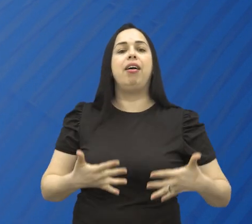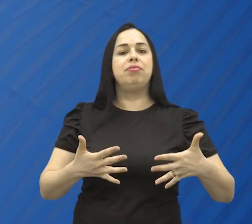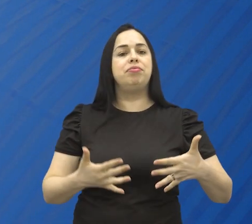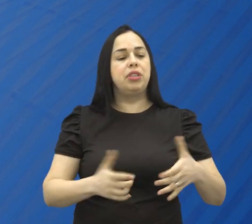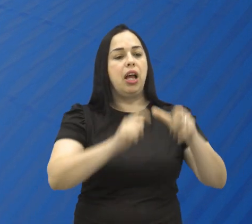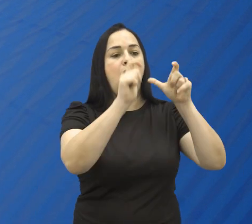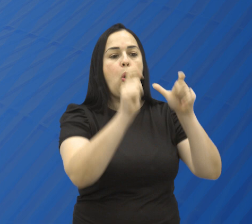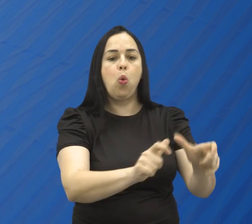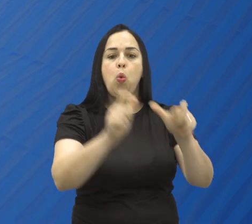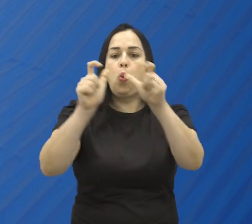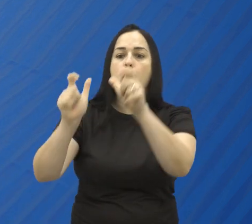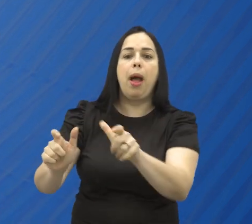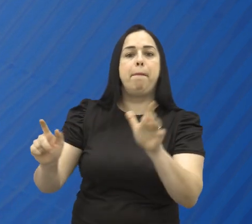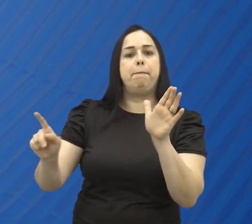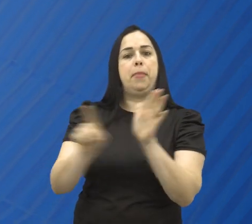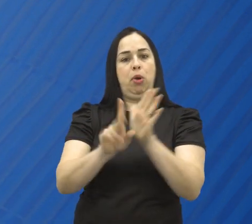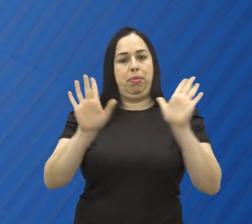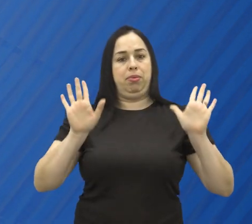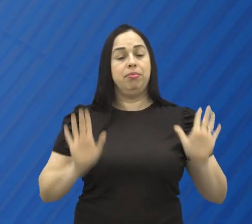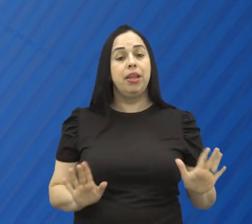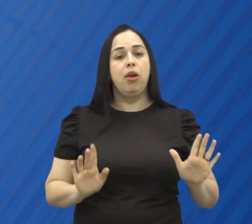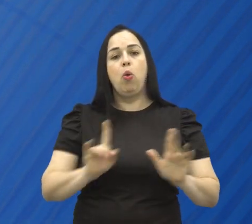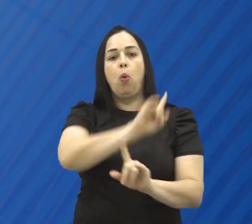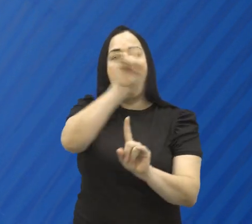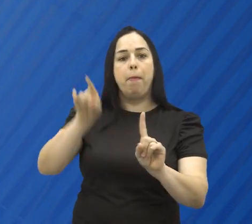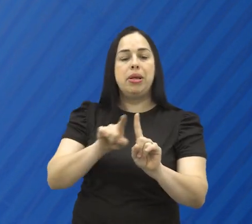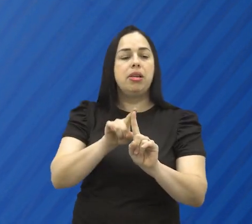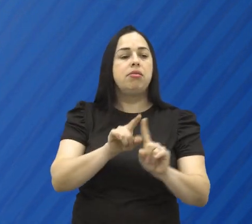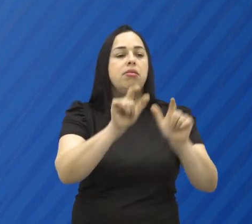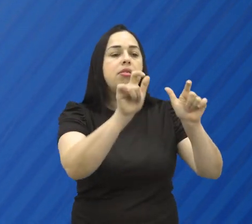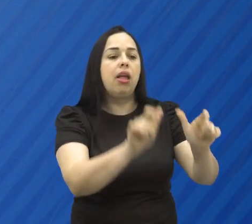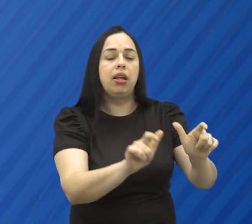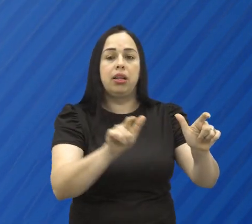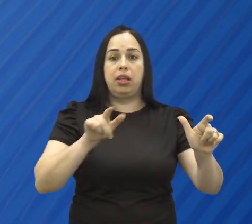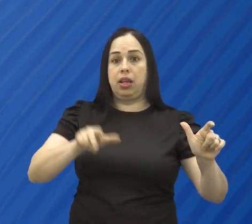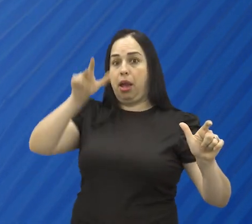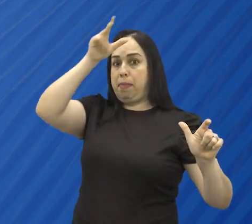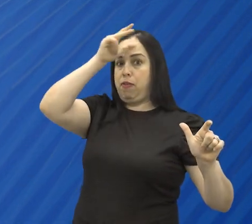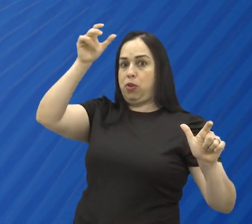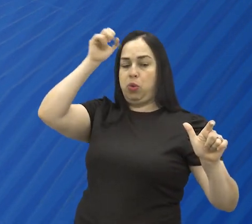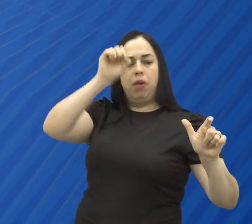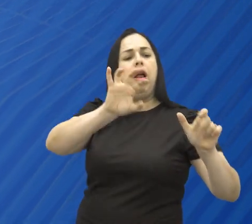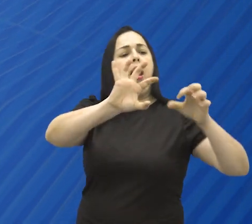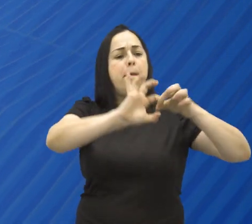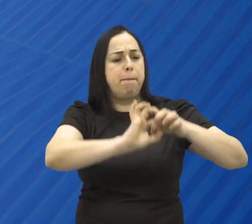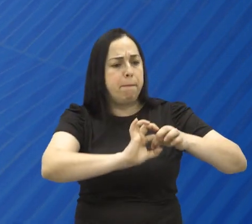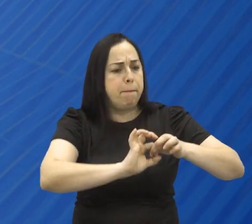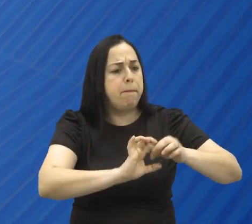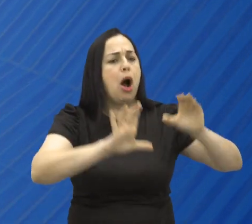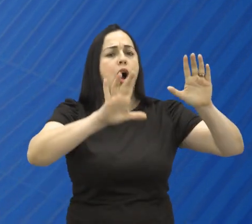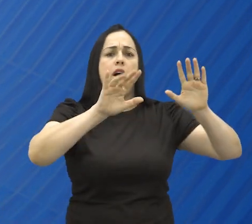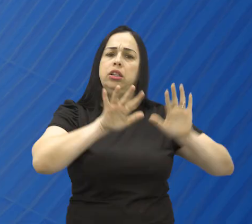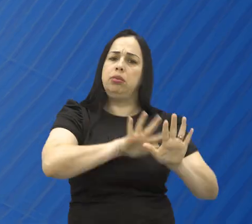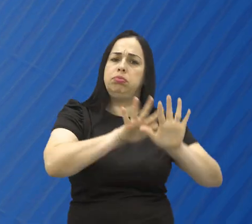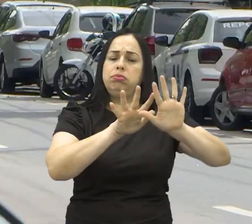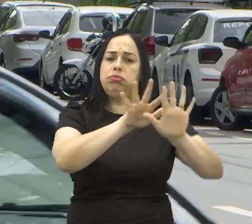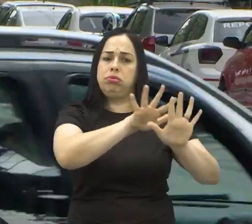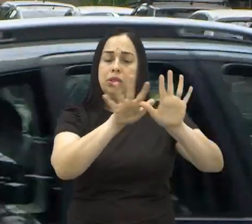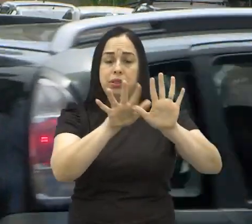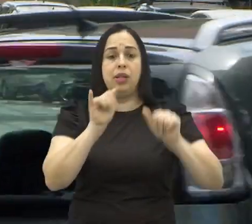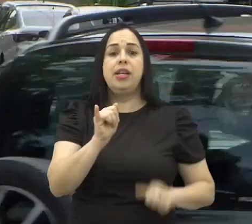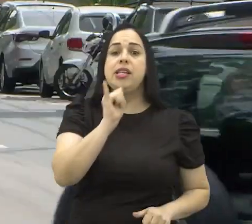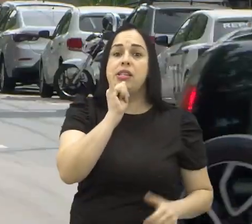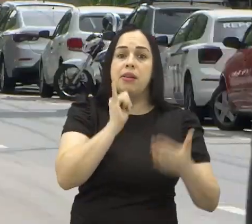público para o carnaval da cidade. A ideia é definir locais autorizados pelo município para receber os blocos.